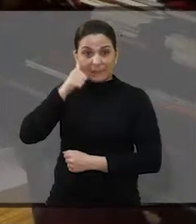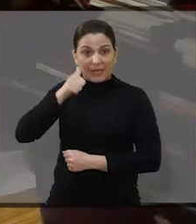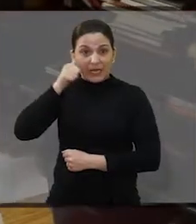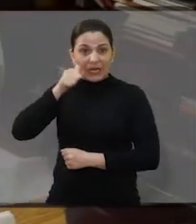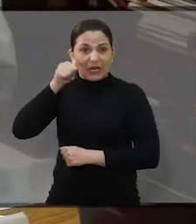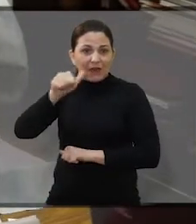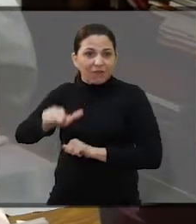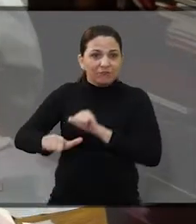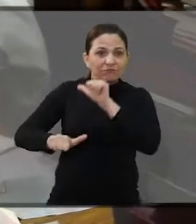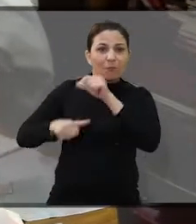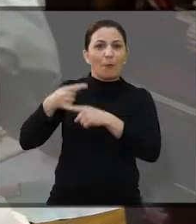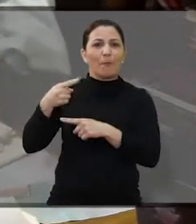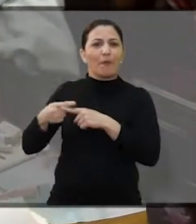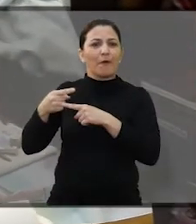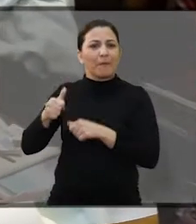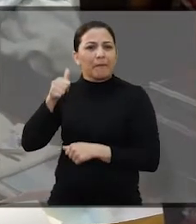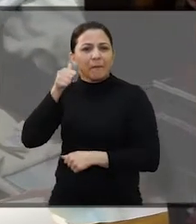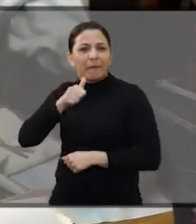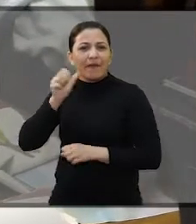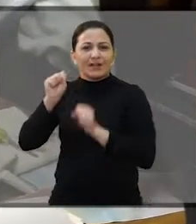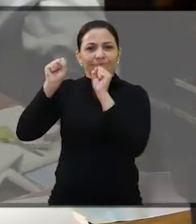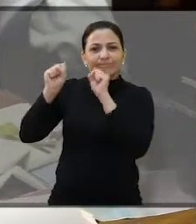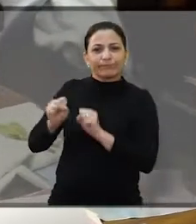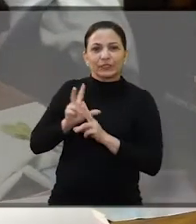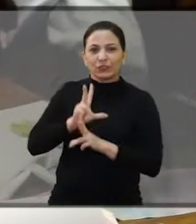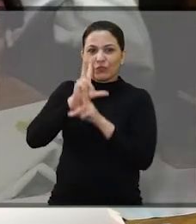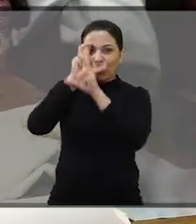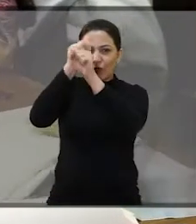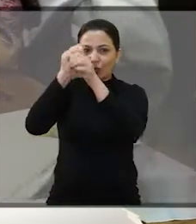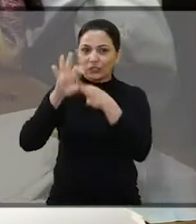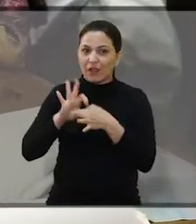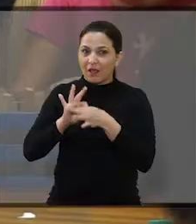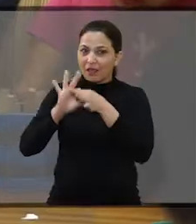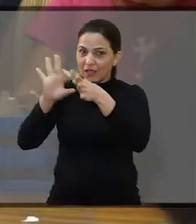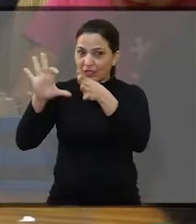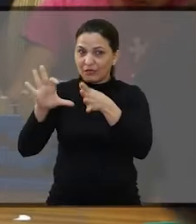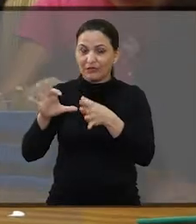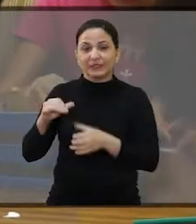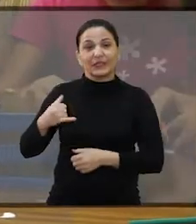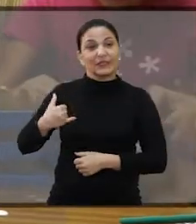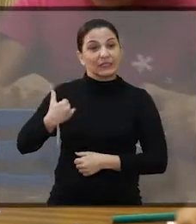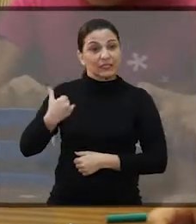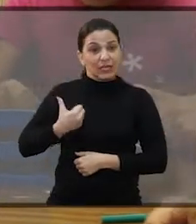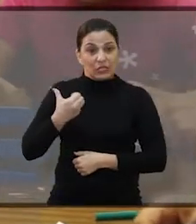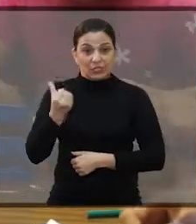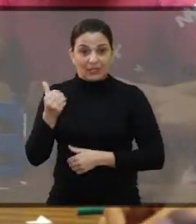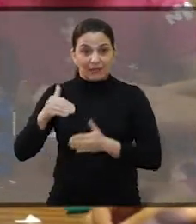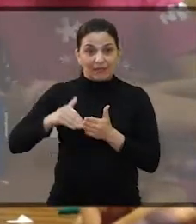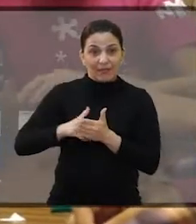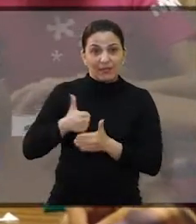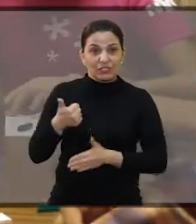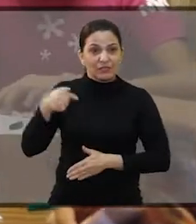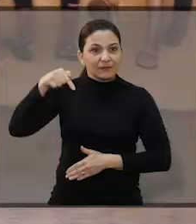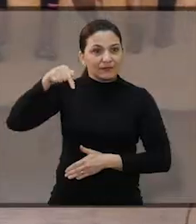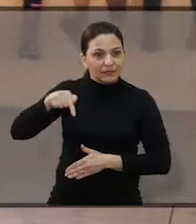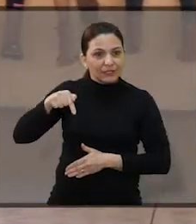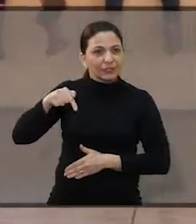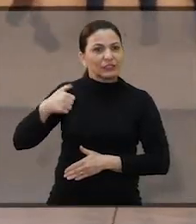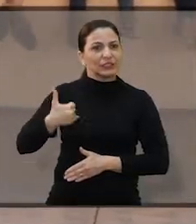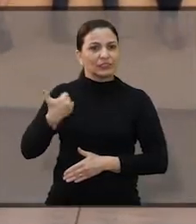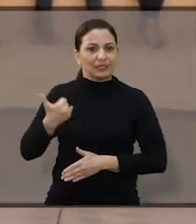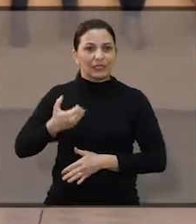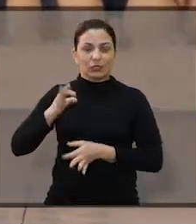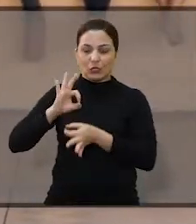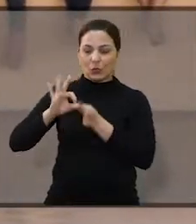transformar as garotas em mulheres mais fortes, independentes, menos vulneráveis. Elas têm entre